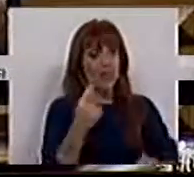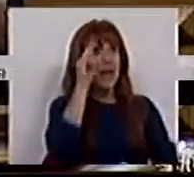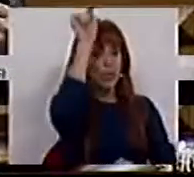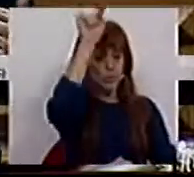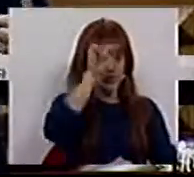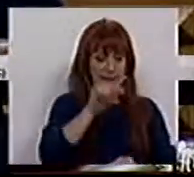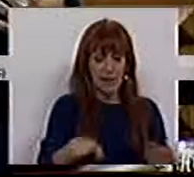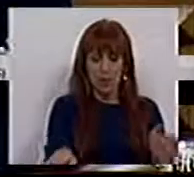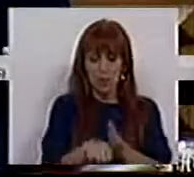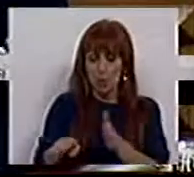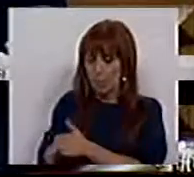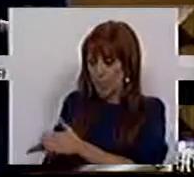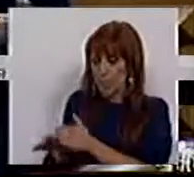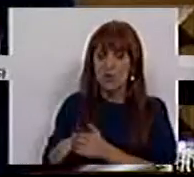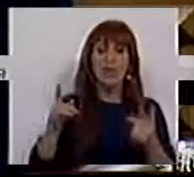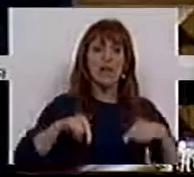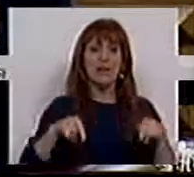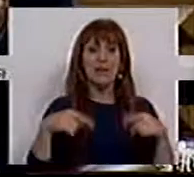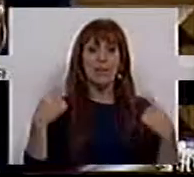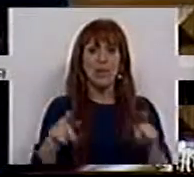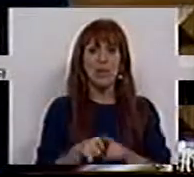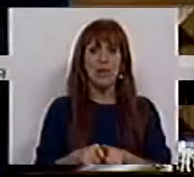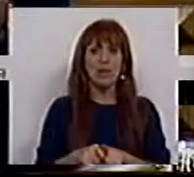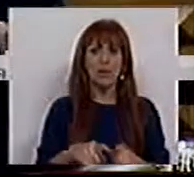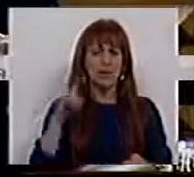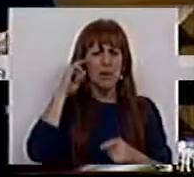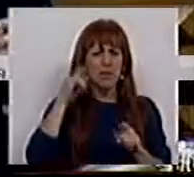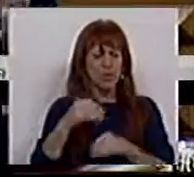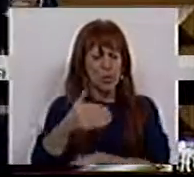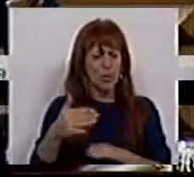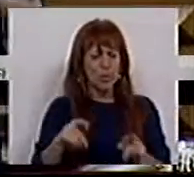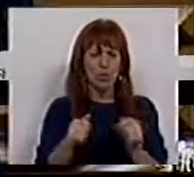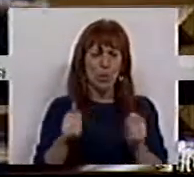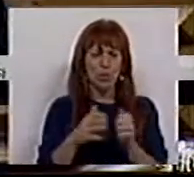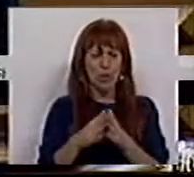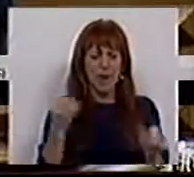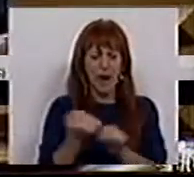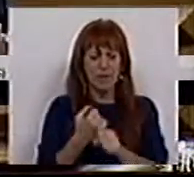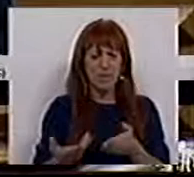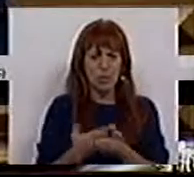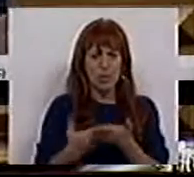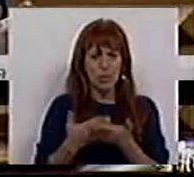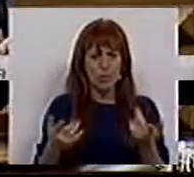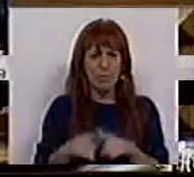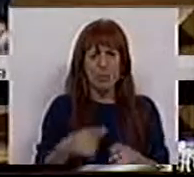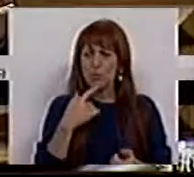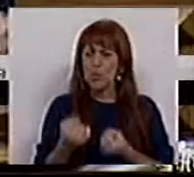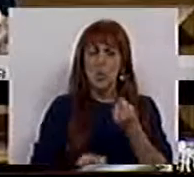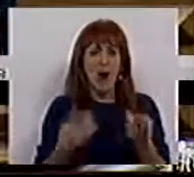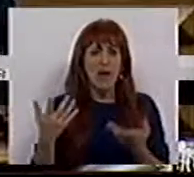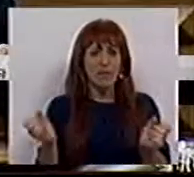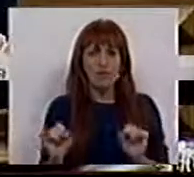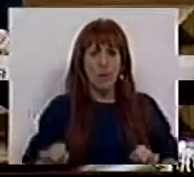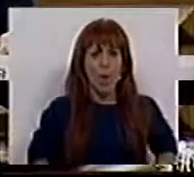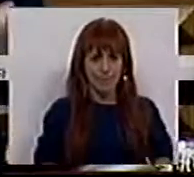cada um destes portos e com isso também ter um pensamento enquadrado de toda a atividade económica que muitas das vezes